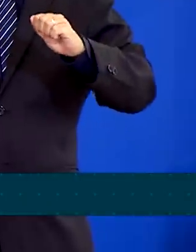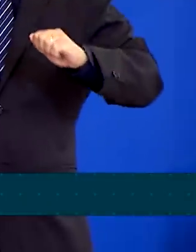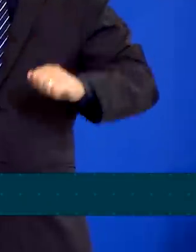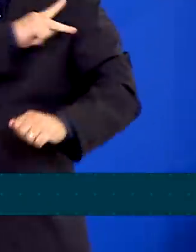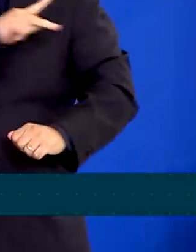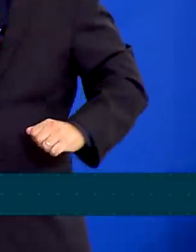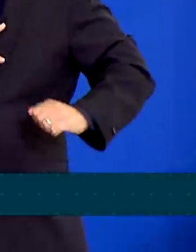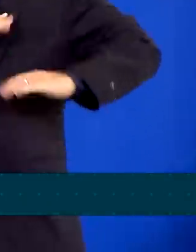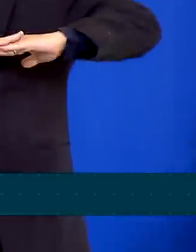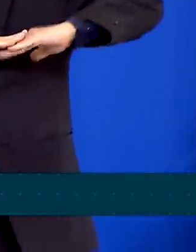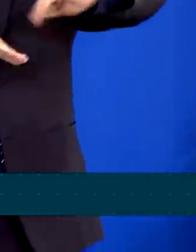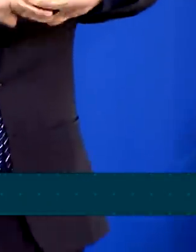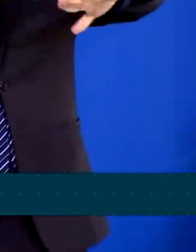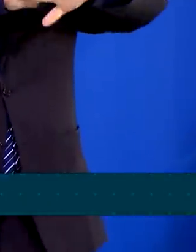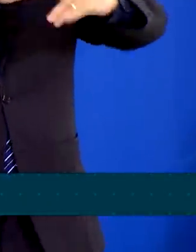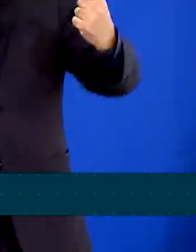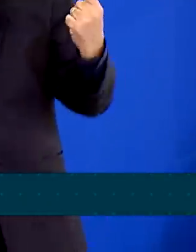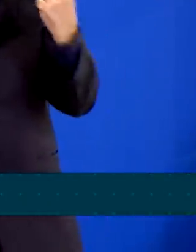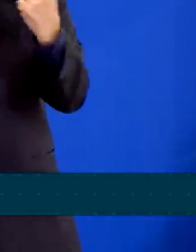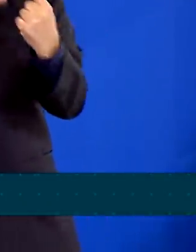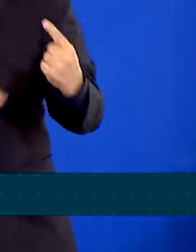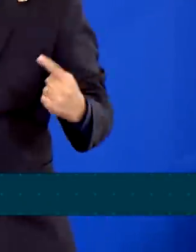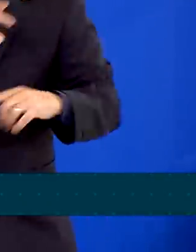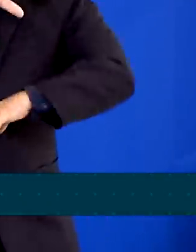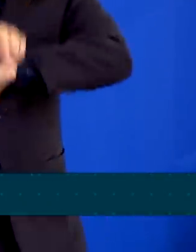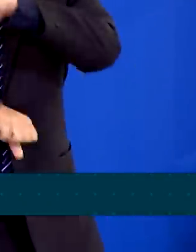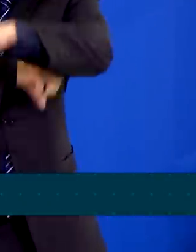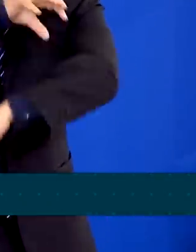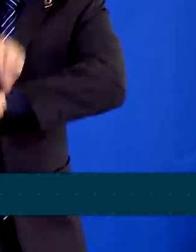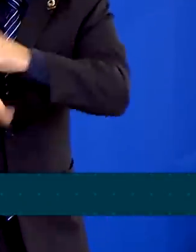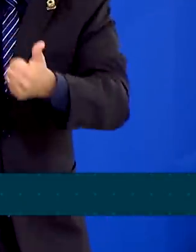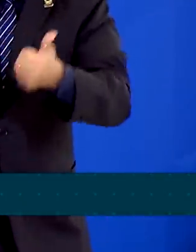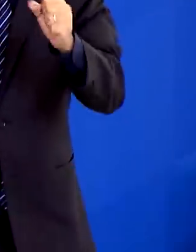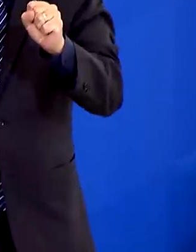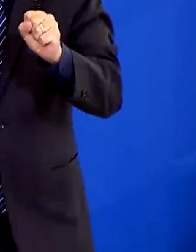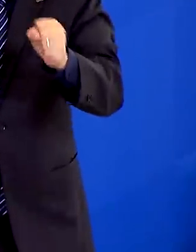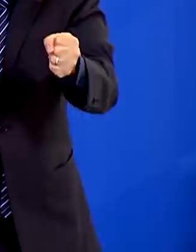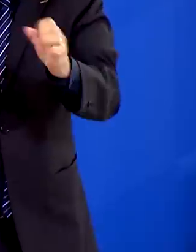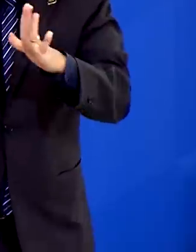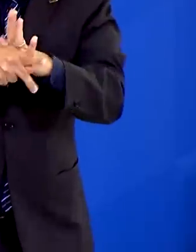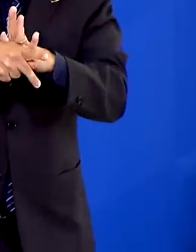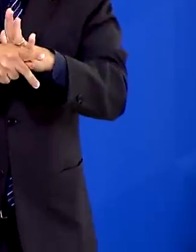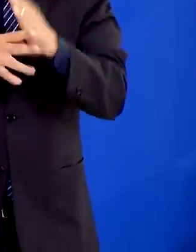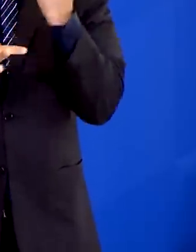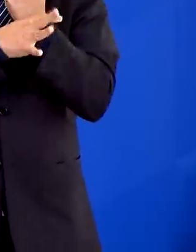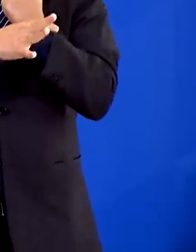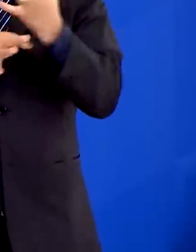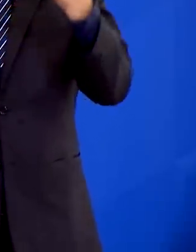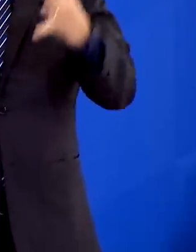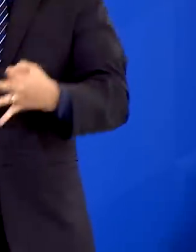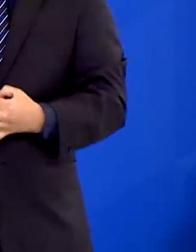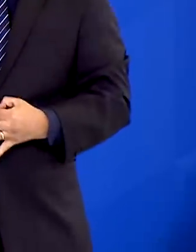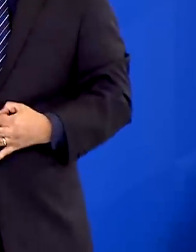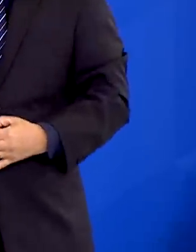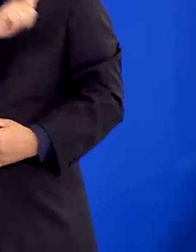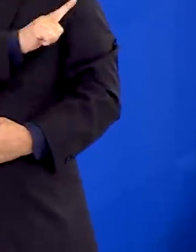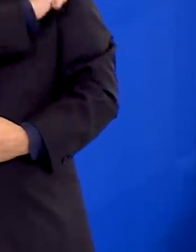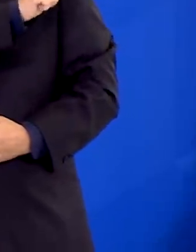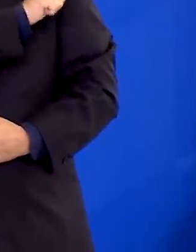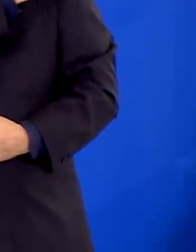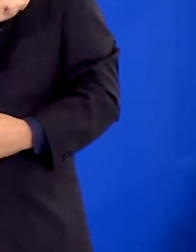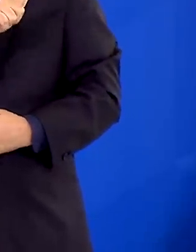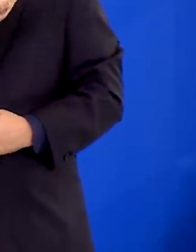passa exatamente pela busca permanente da segurança jurídica, sobretudo para os gestores eleitos